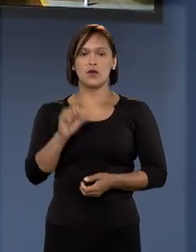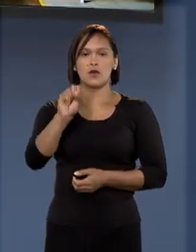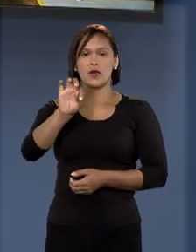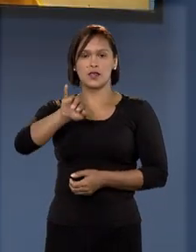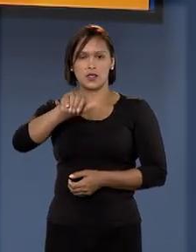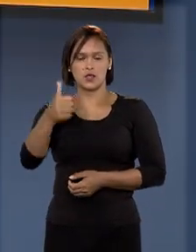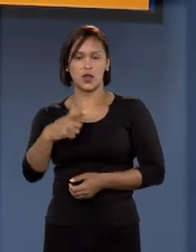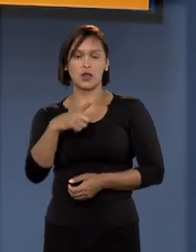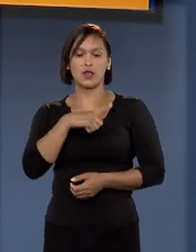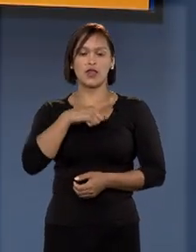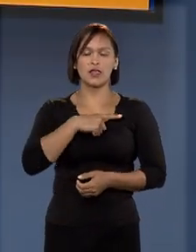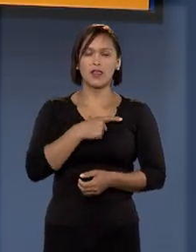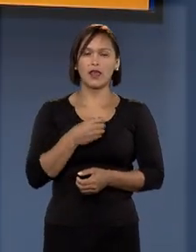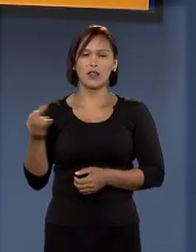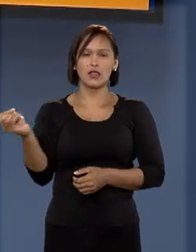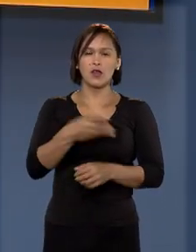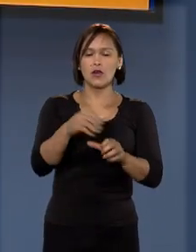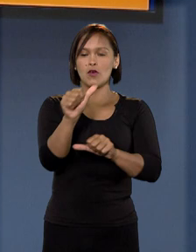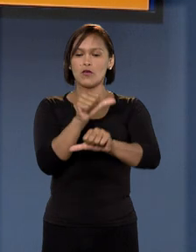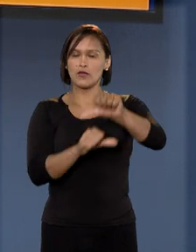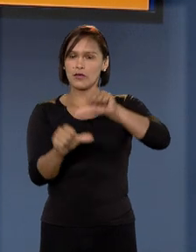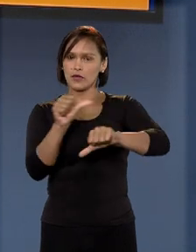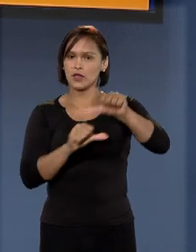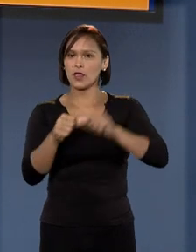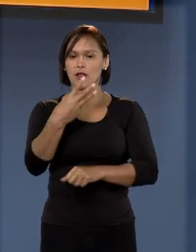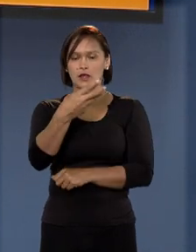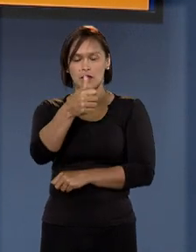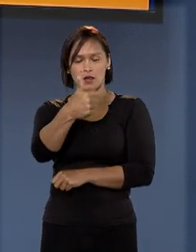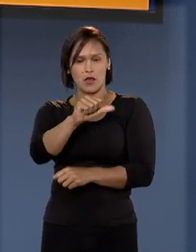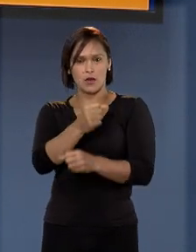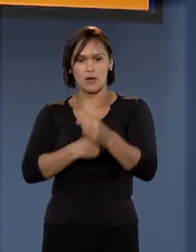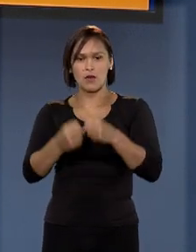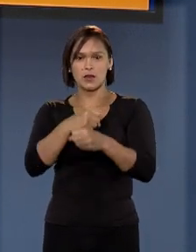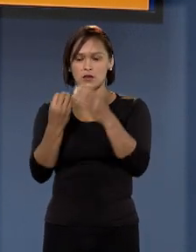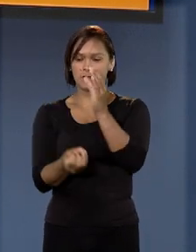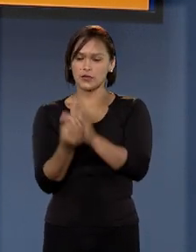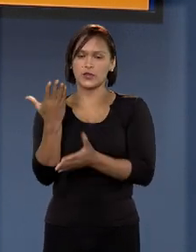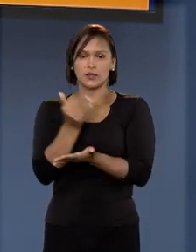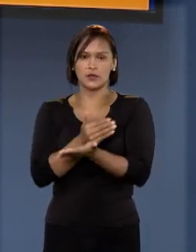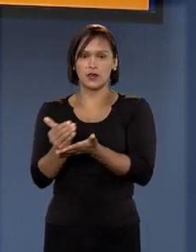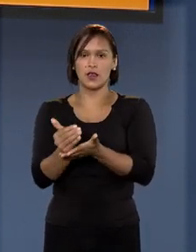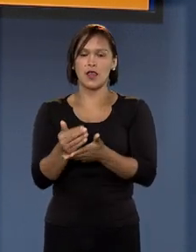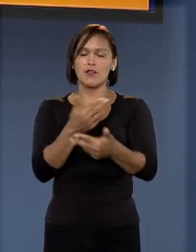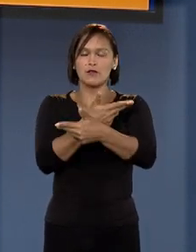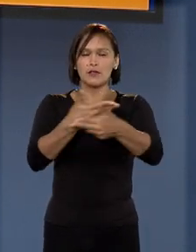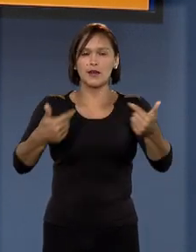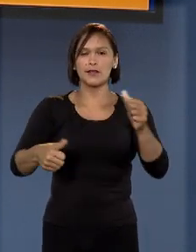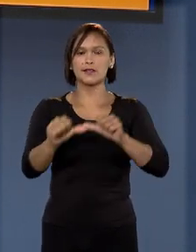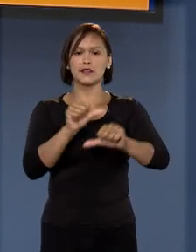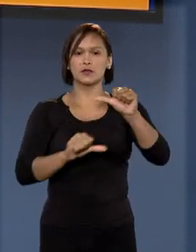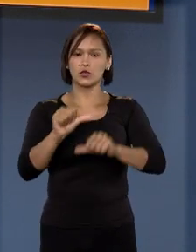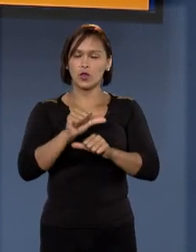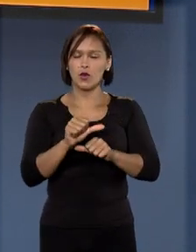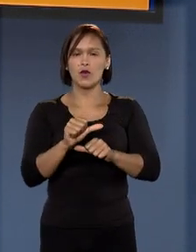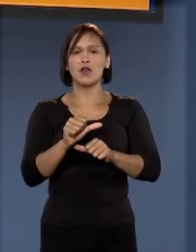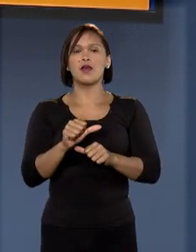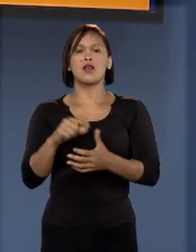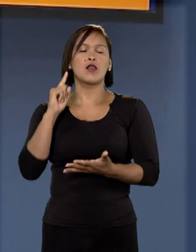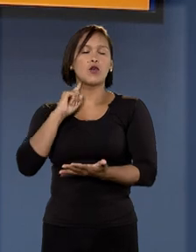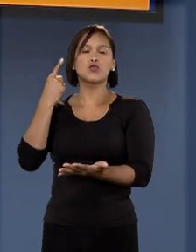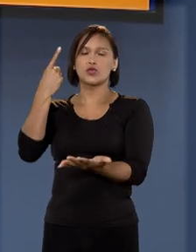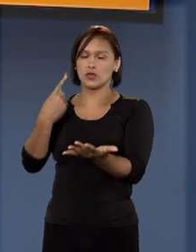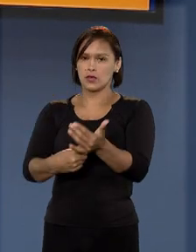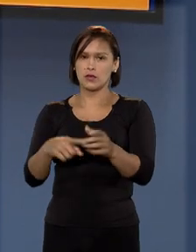O STJ tem se modernizado ao longo dos seus 31 anos de criação. E muita coisa mudou, tanto na forma de